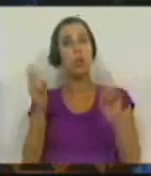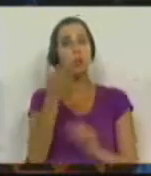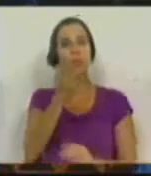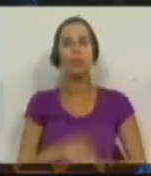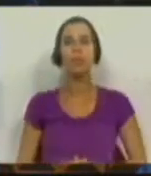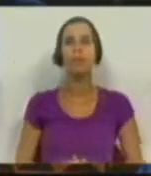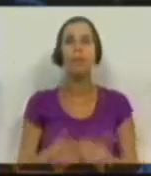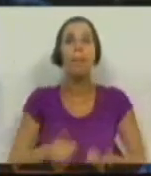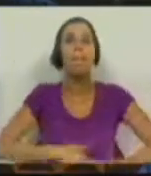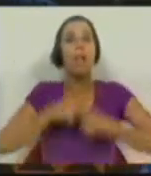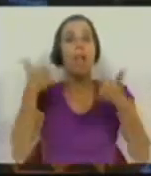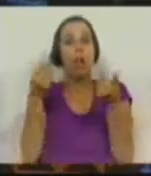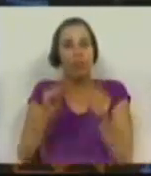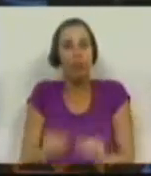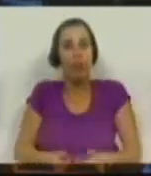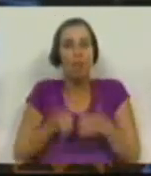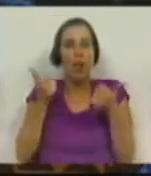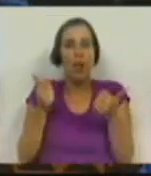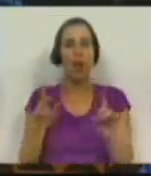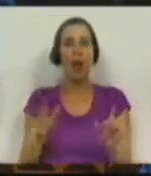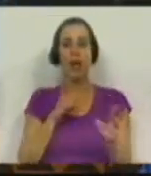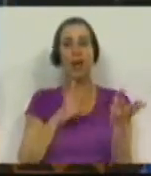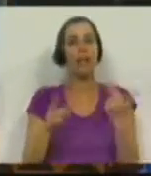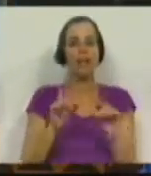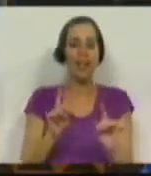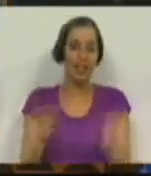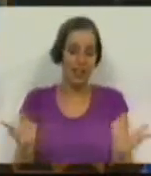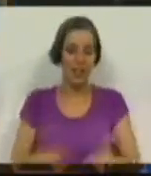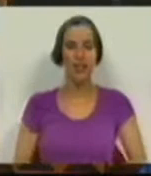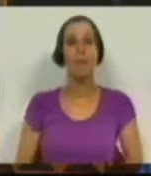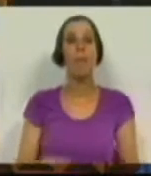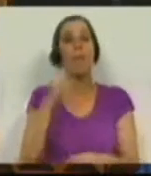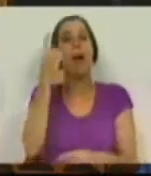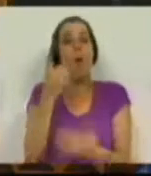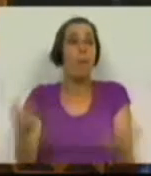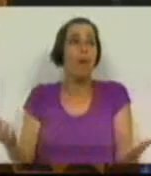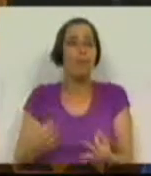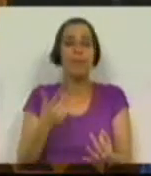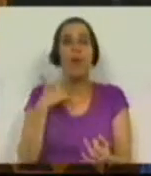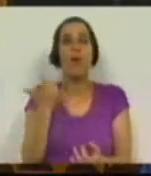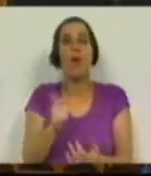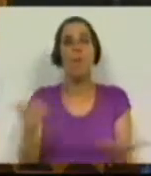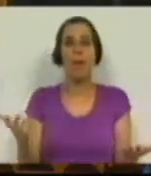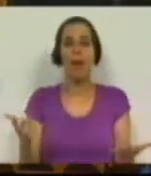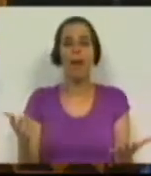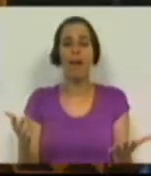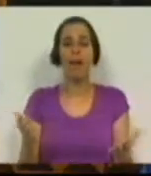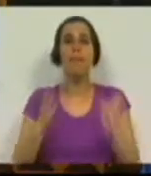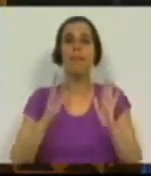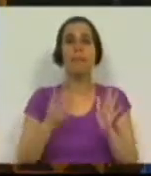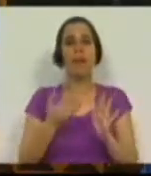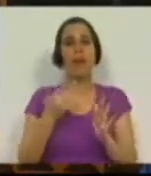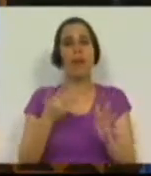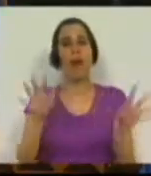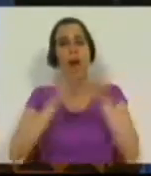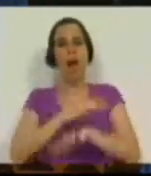ser melhorada, não é isenta de críticas, e uma delas, obviamente, não pode deixar de passar.